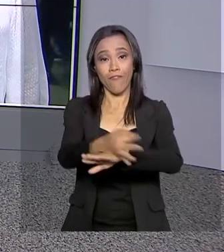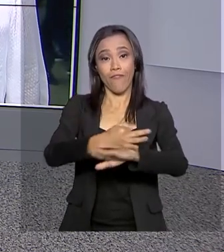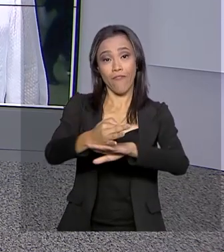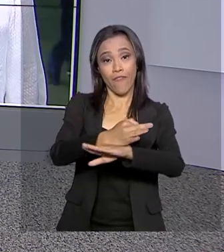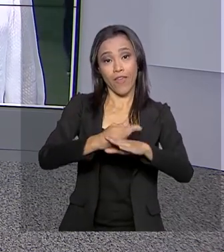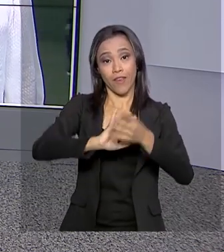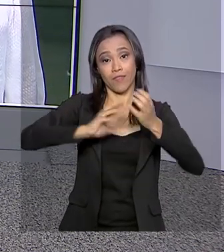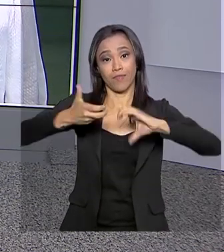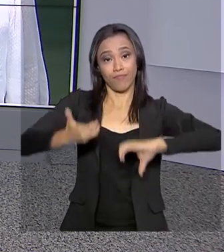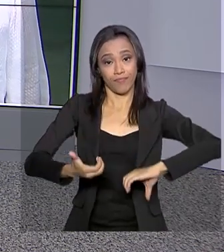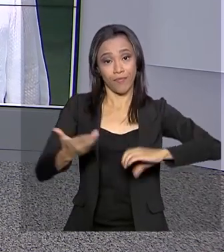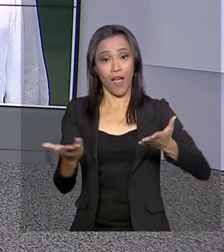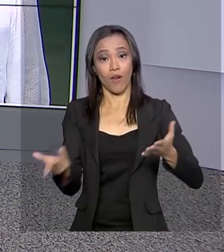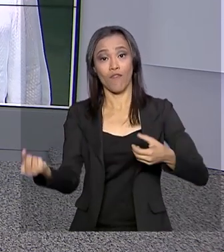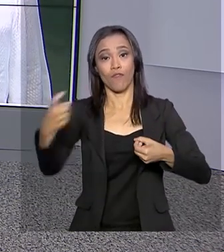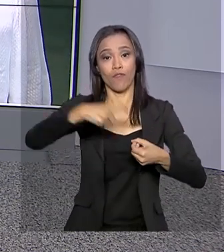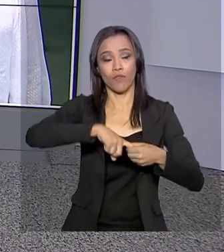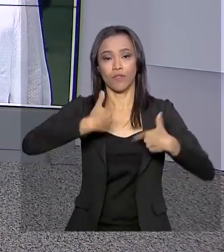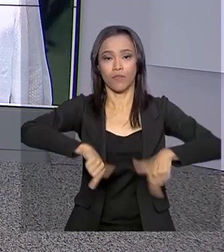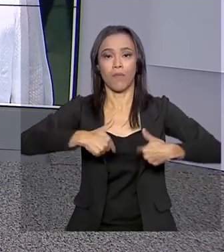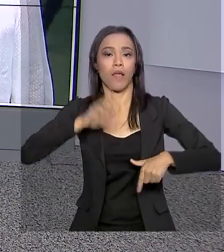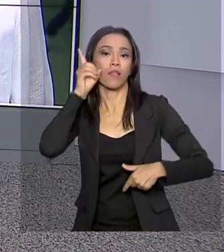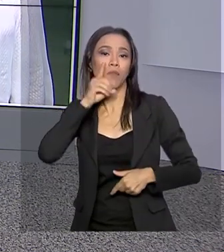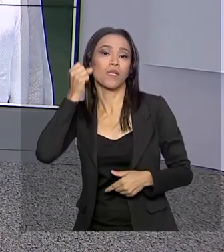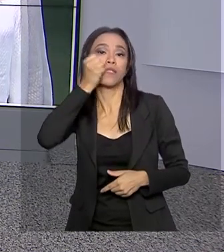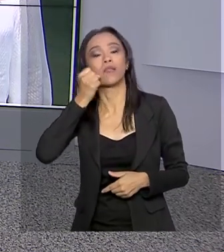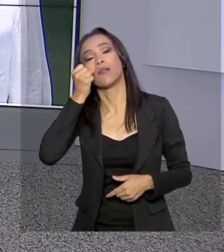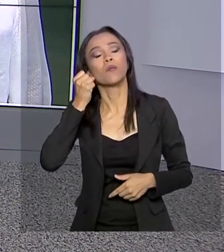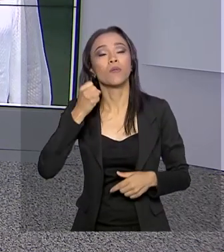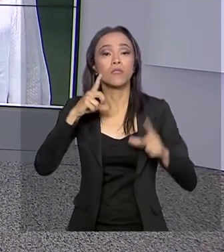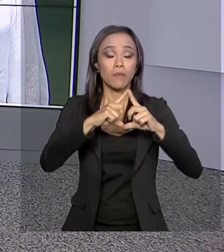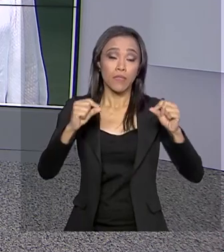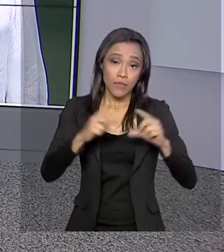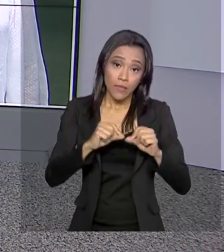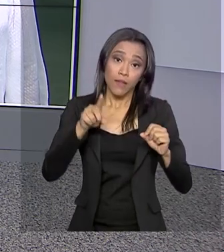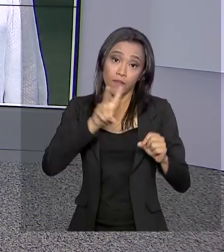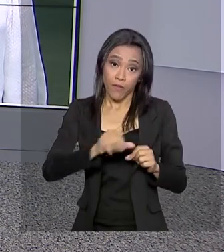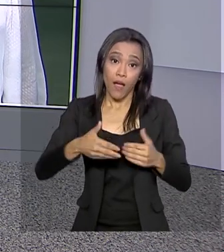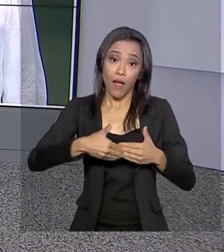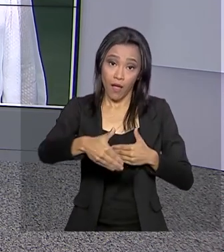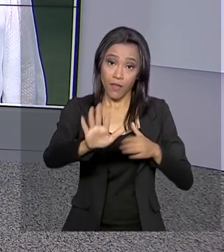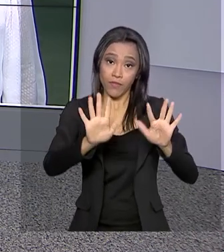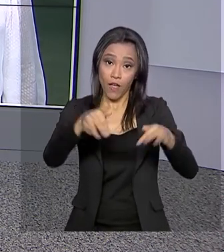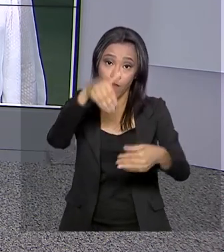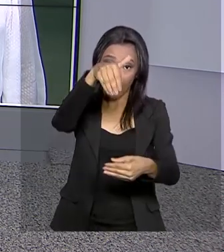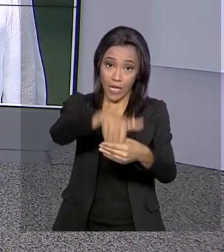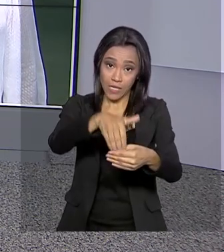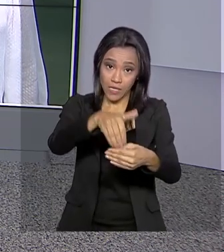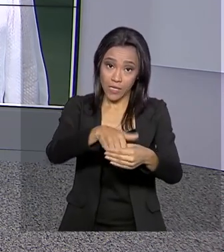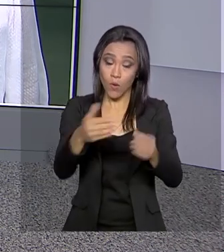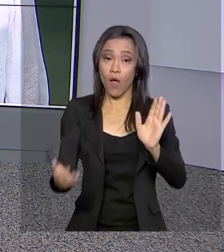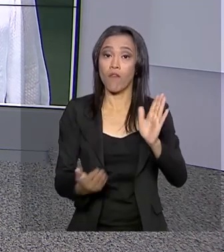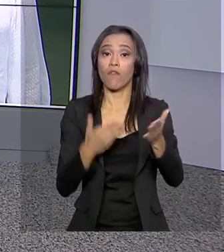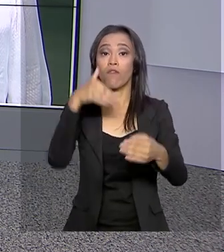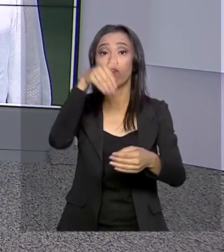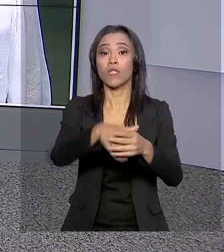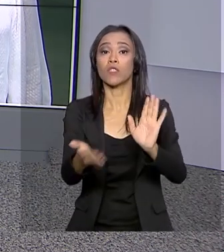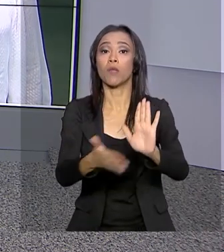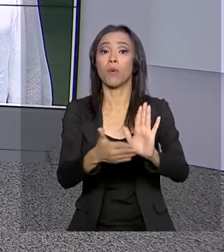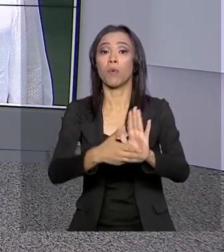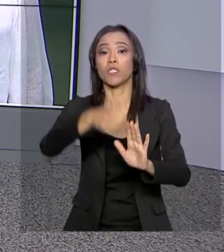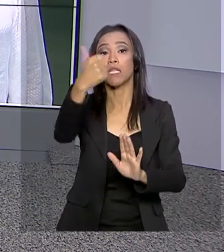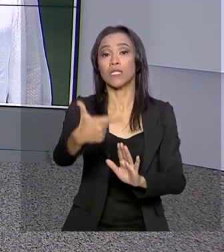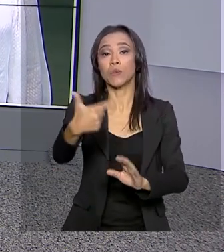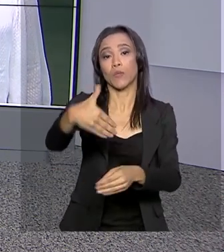deputados e senadores voltam à Brasília. A Câmara deve tentar concluir a votação da nova Previdência com a aprovação da proposta em segundo turno.